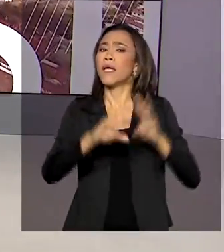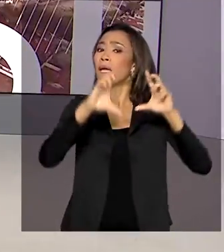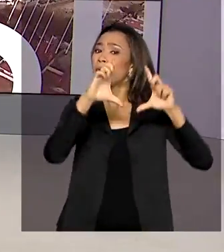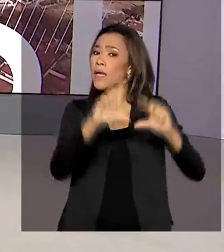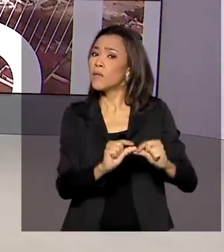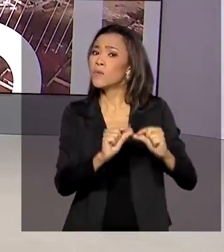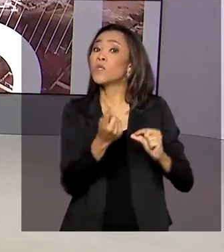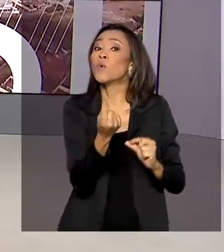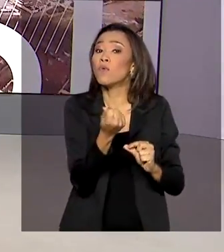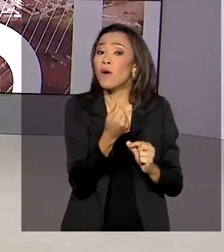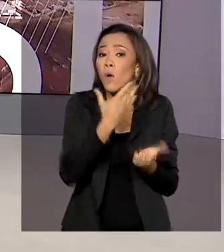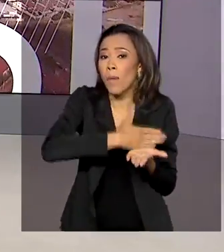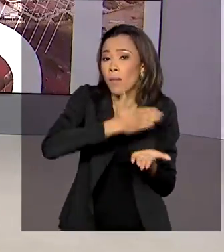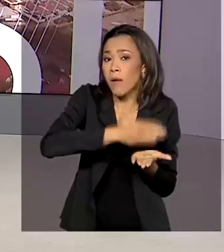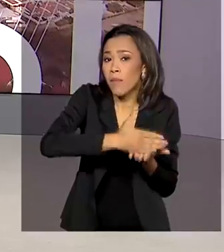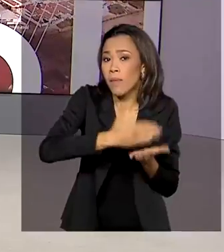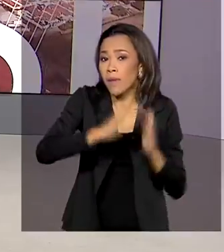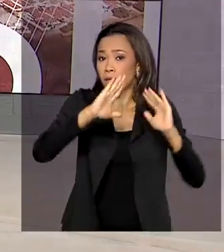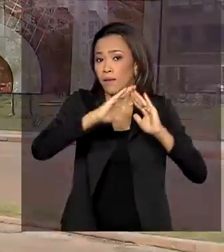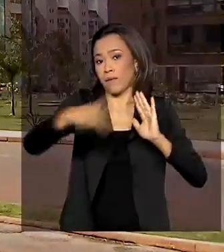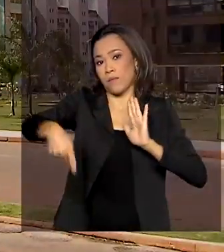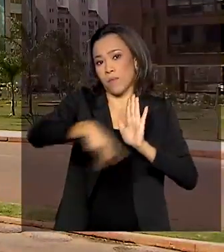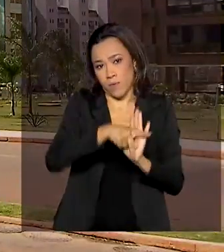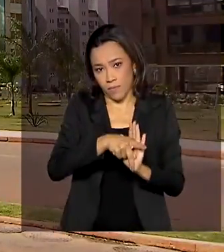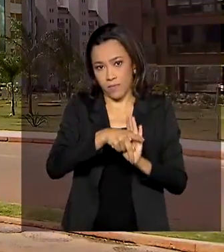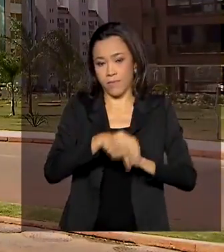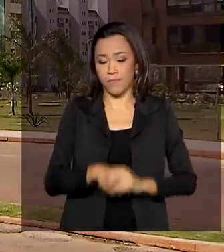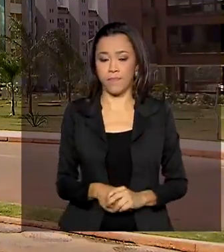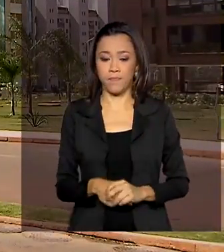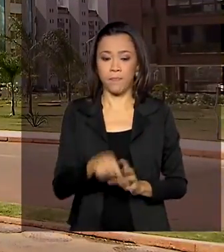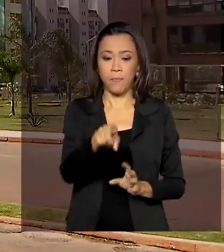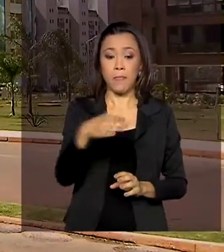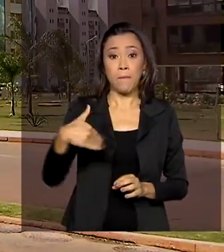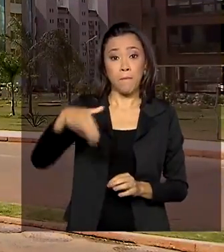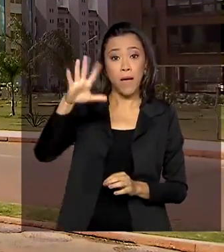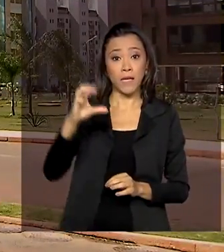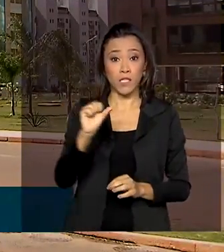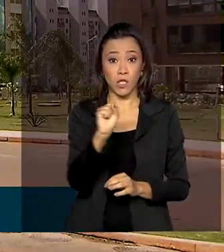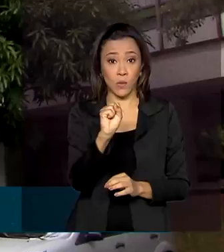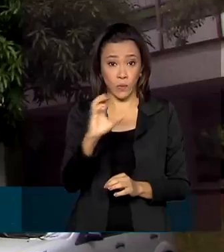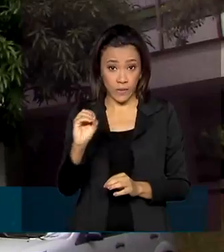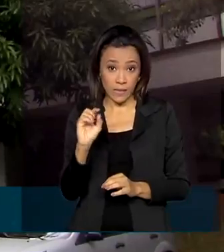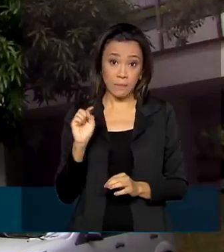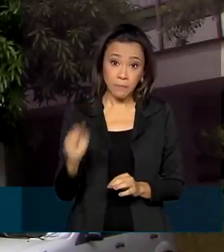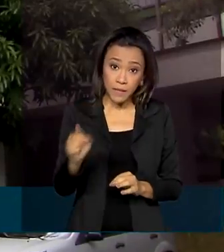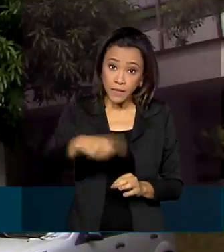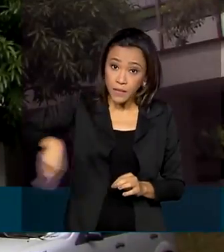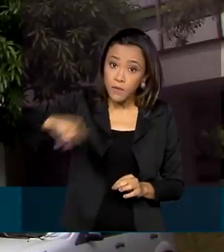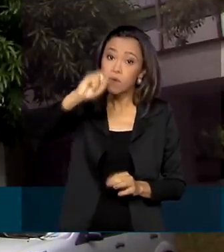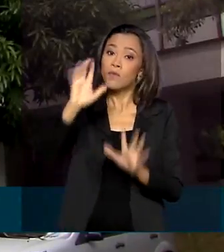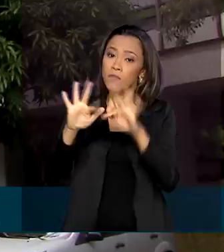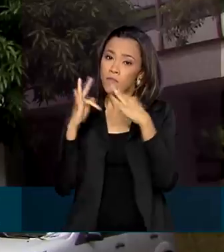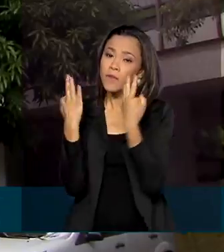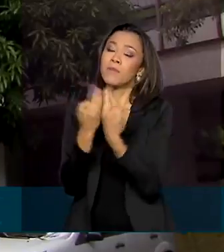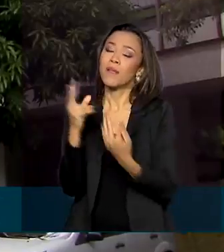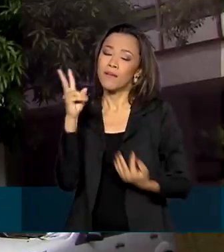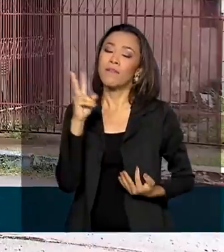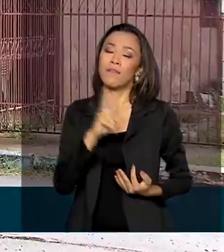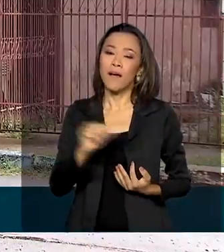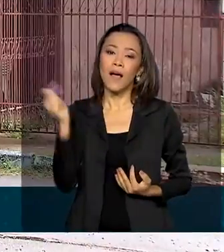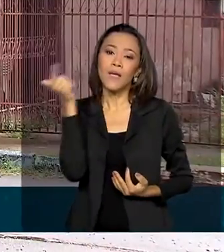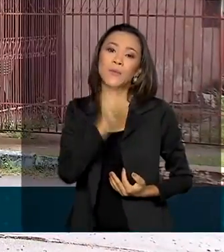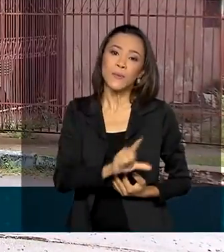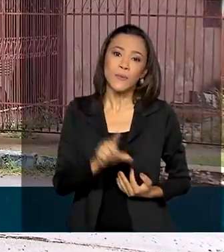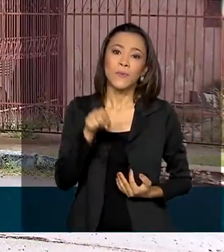valor da prestação da casa própria. Mais de 800 mil famílias devem ser beneficiadas pelas medidas